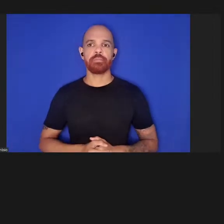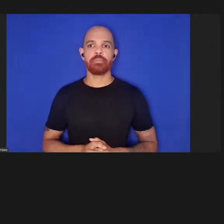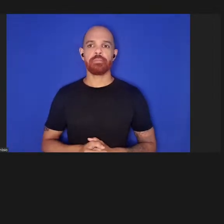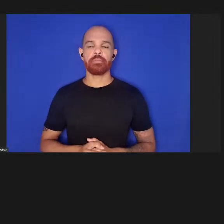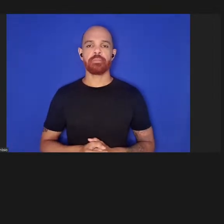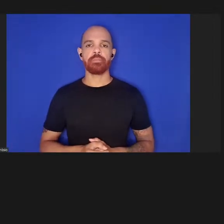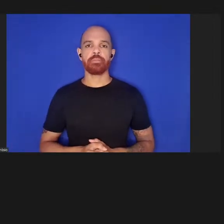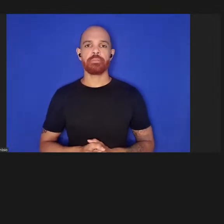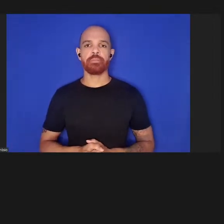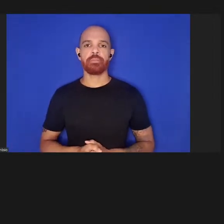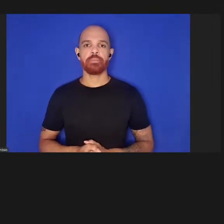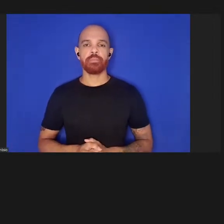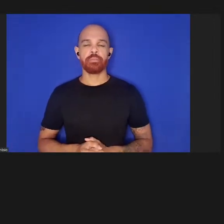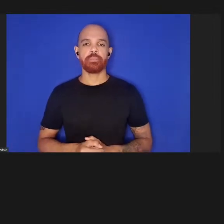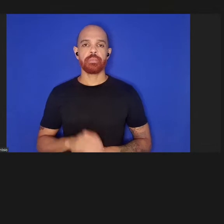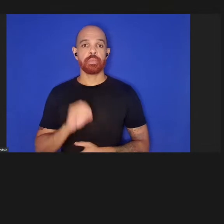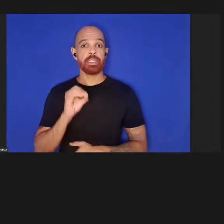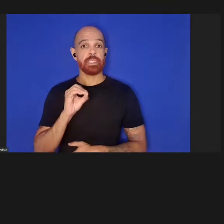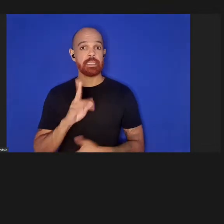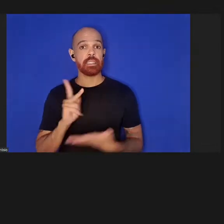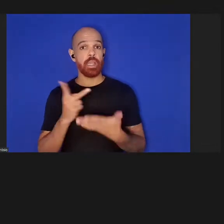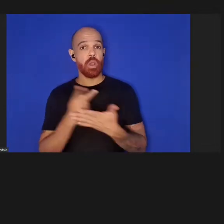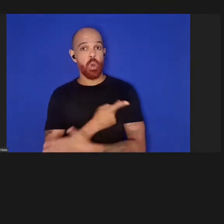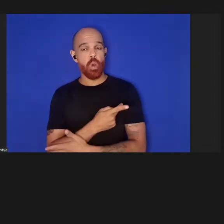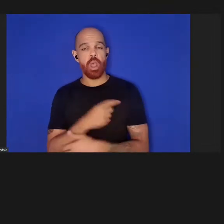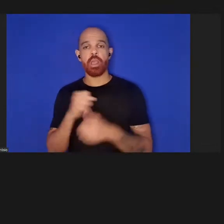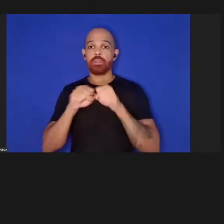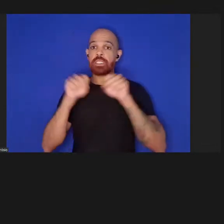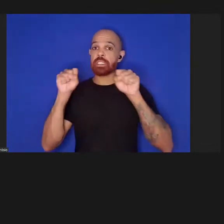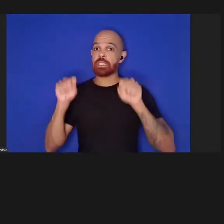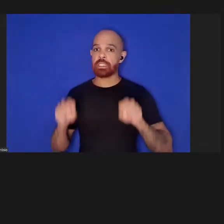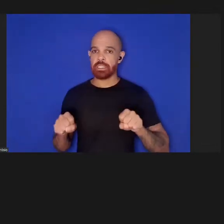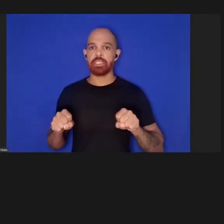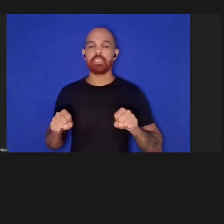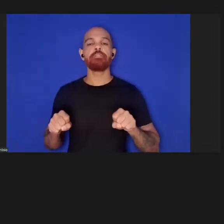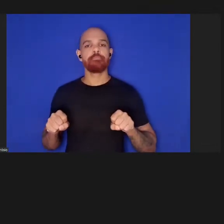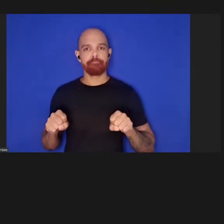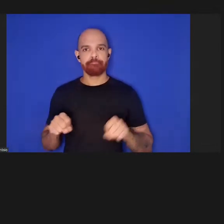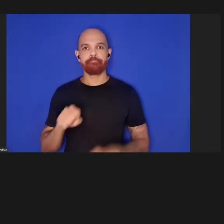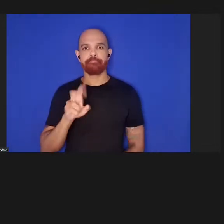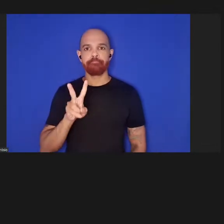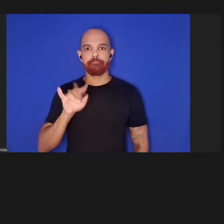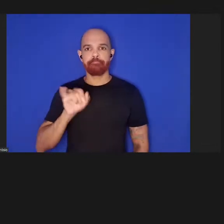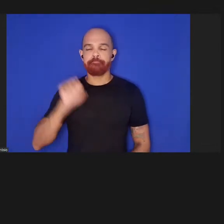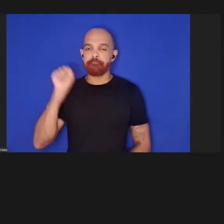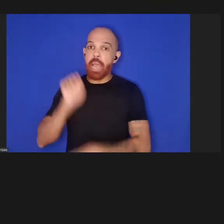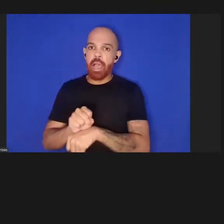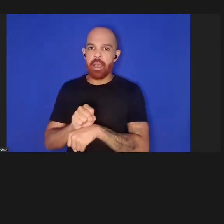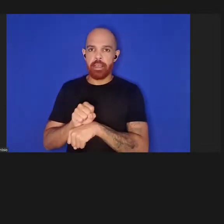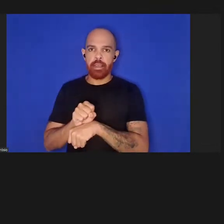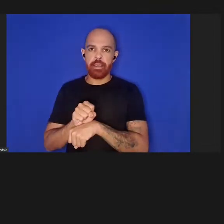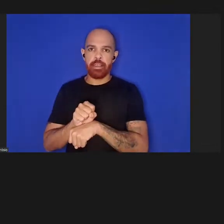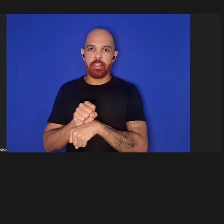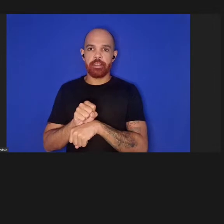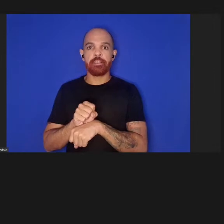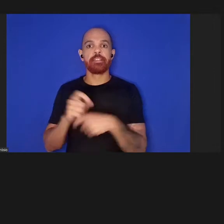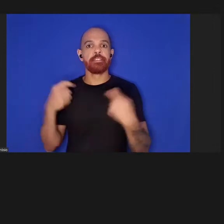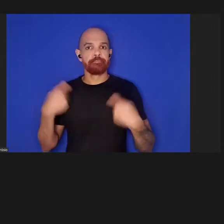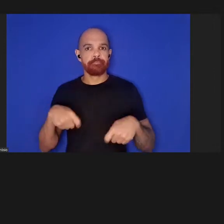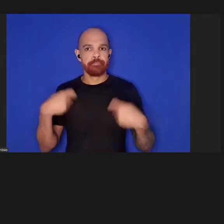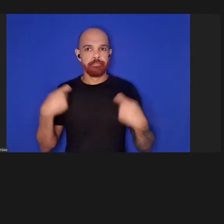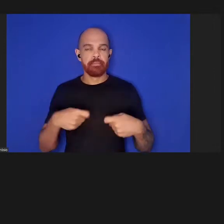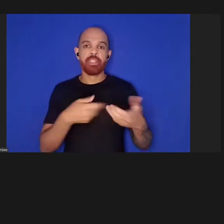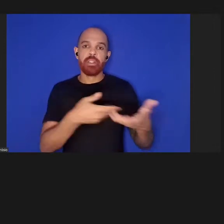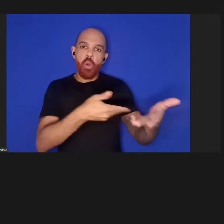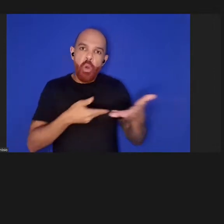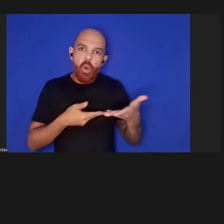se isso acontecer o sistema inteiro vai parar, então deve haver esses convites às